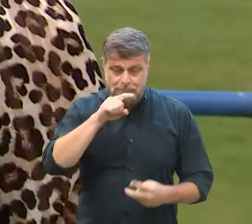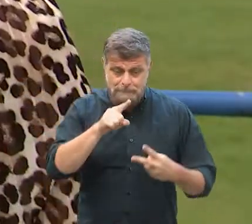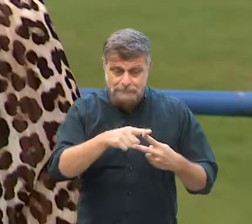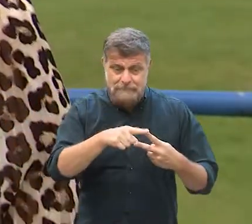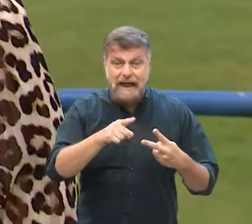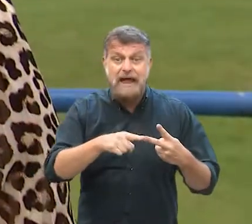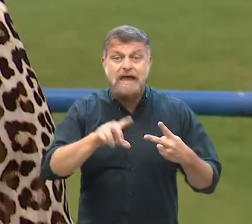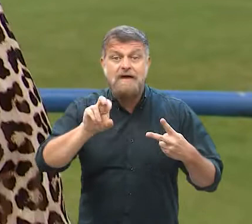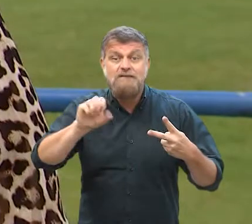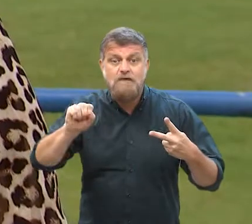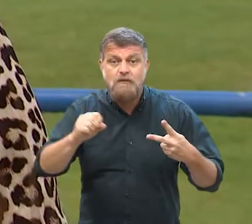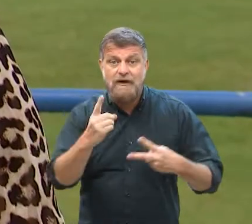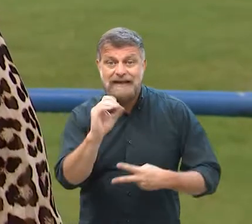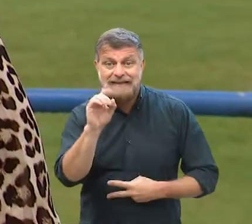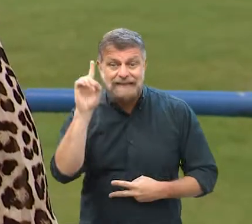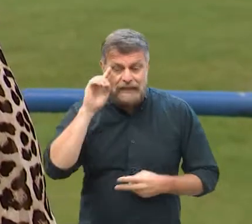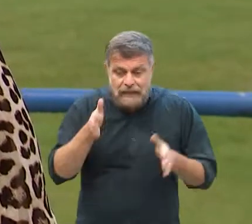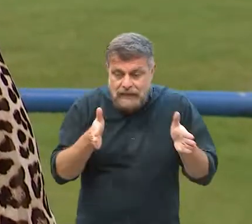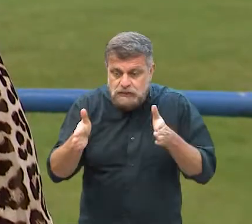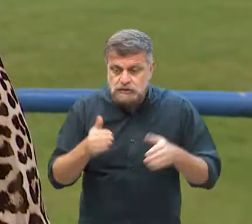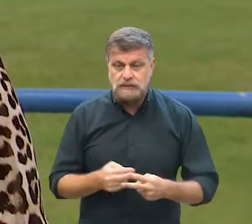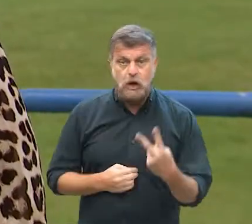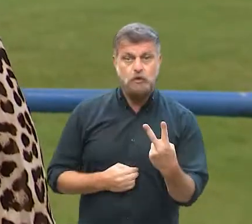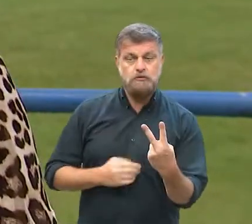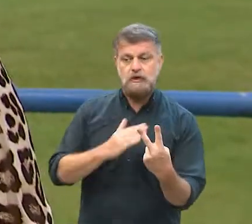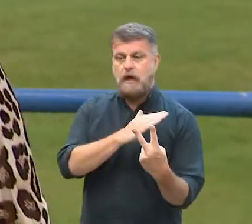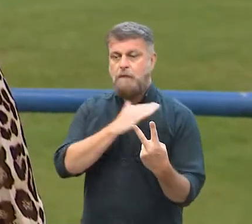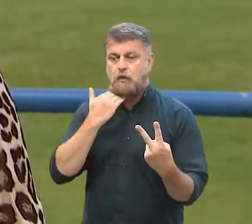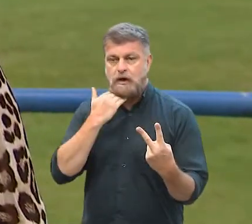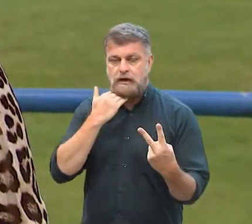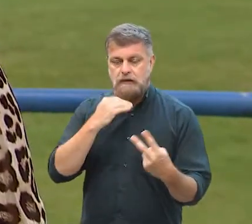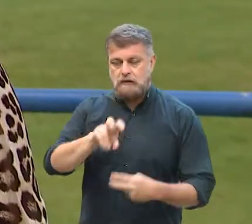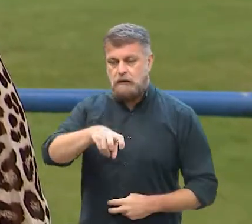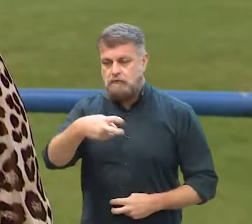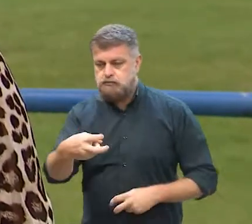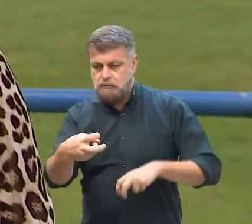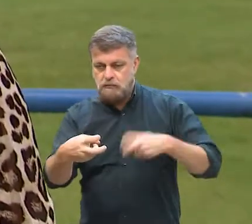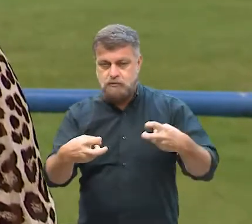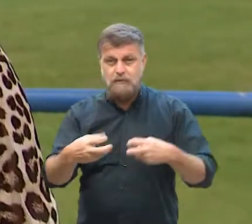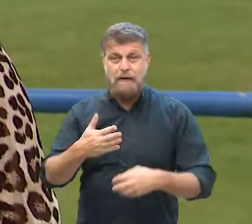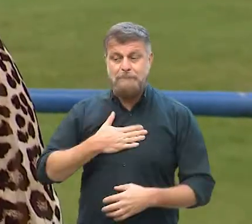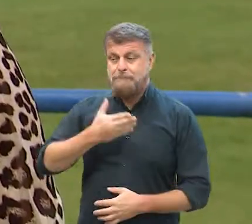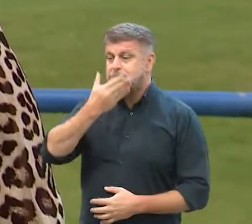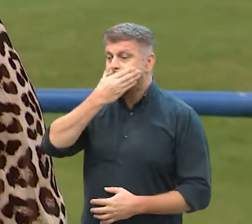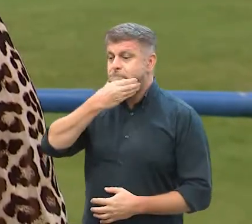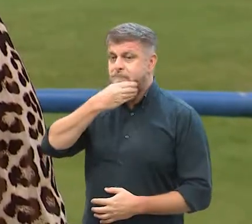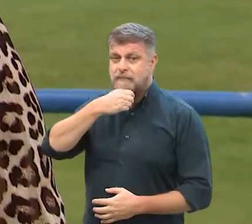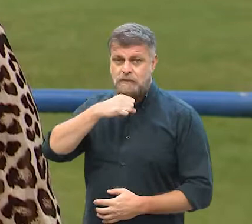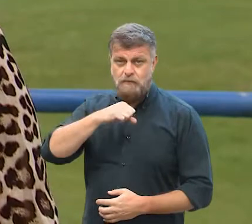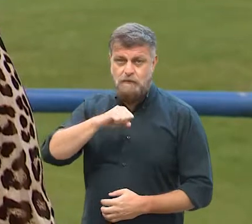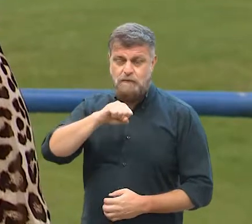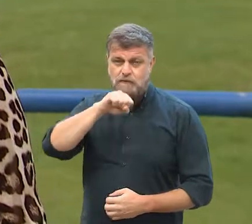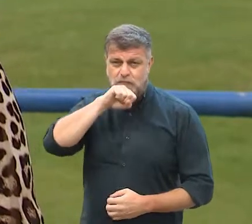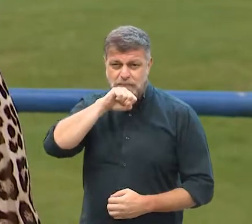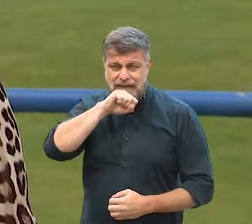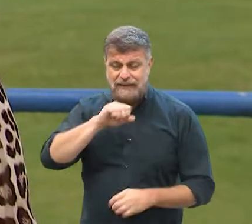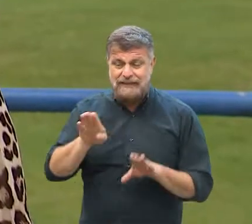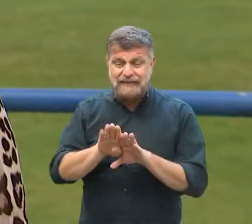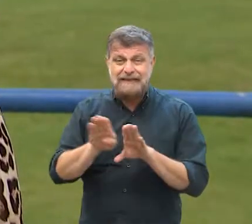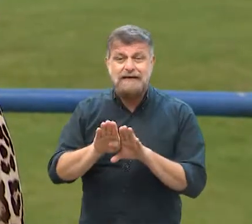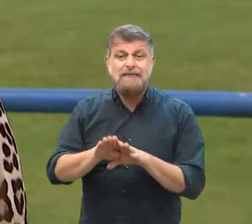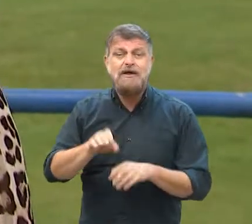em questão de 10 dias, os dois. O pai do meu pai, inclusive meu avô paterno, então